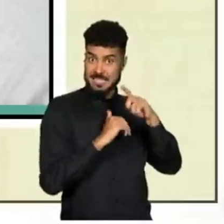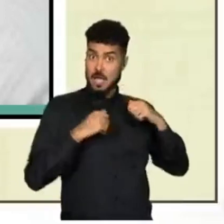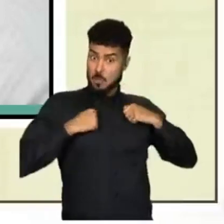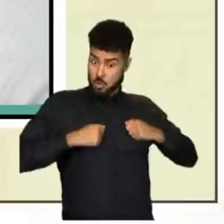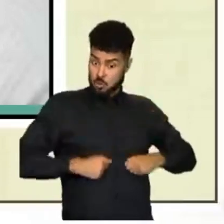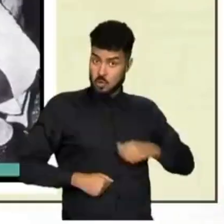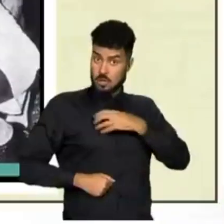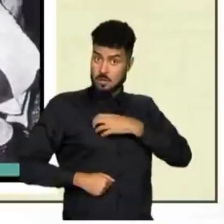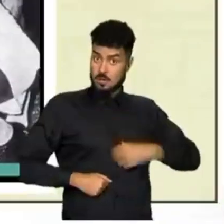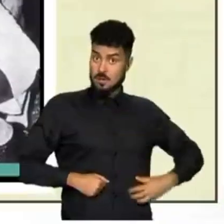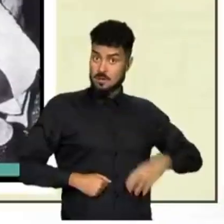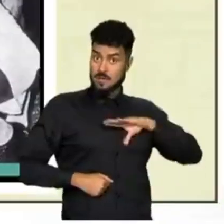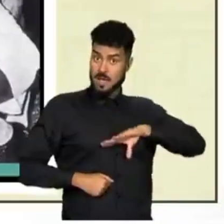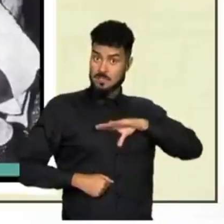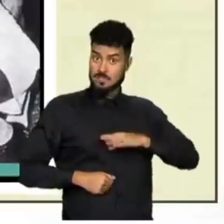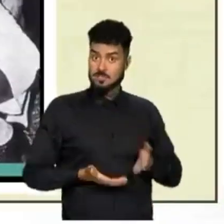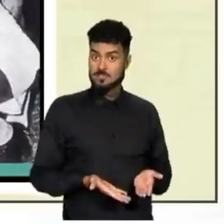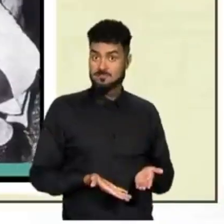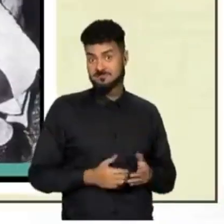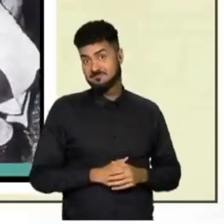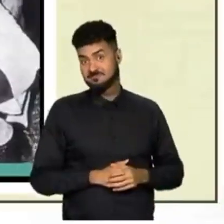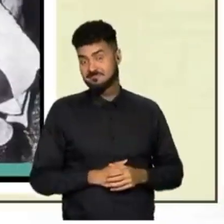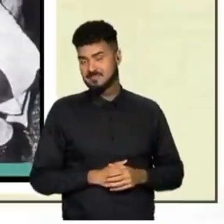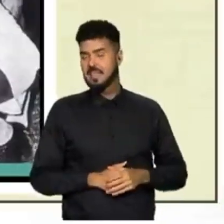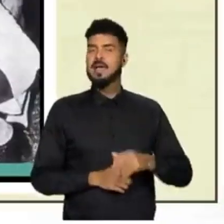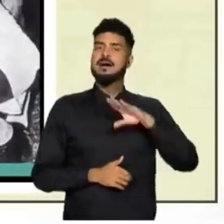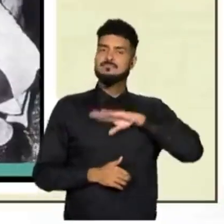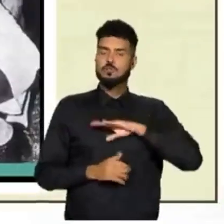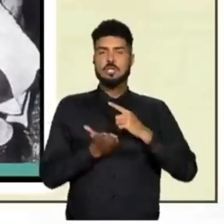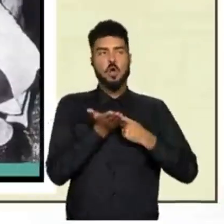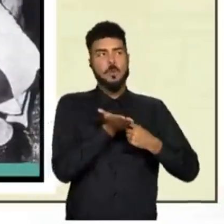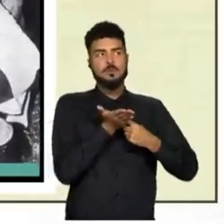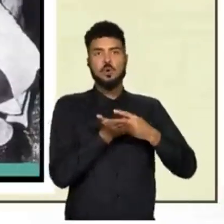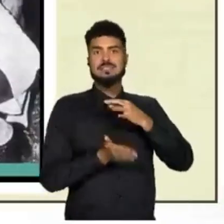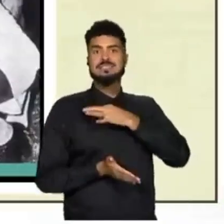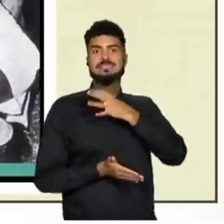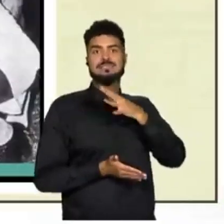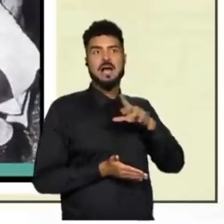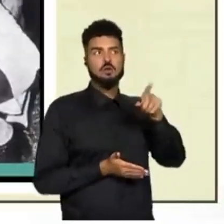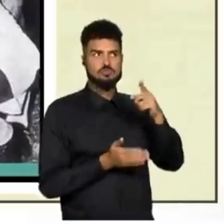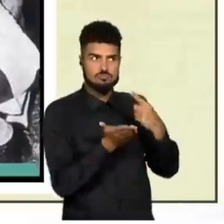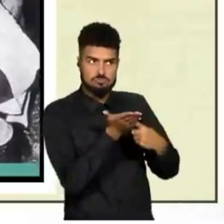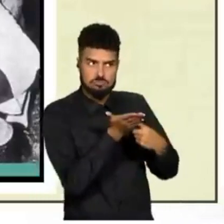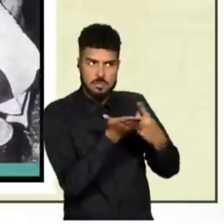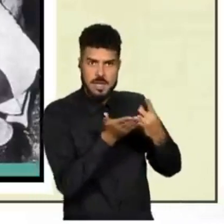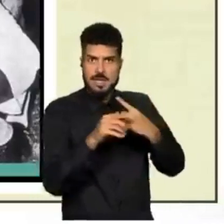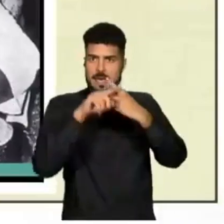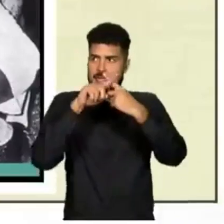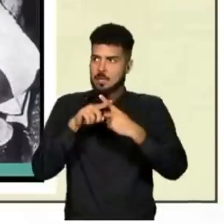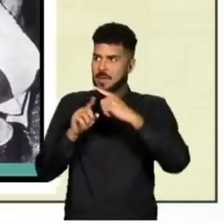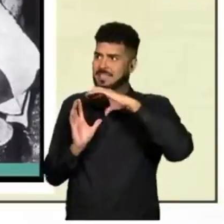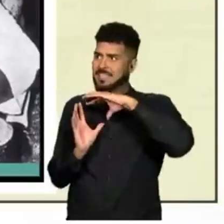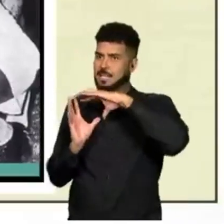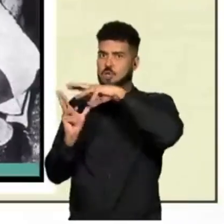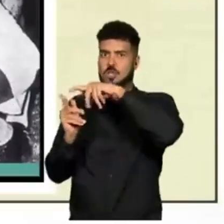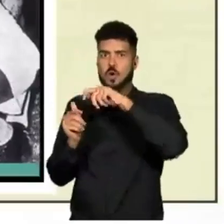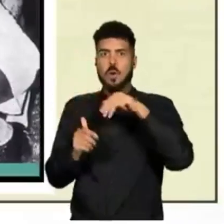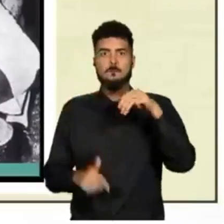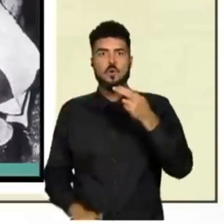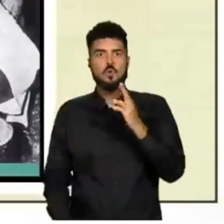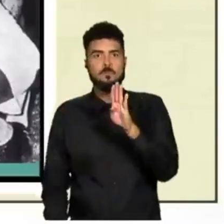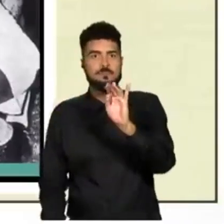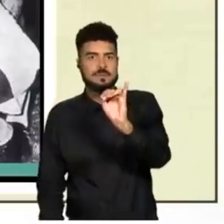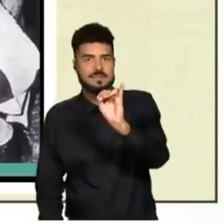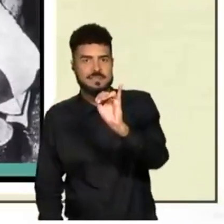Não é porque vai tampar a igreja que o Vasco vai começar a perder, isso daí é balela, que inventam pra não fazer a coisa